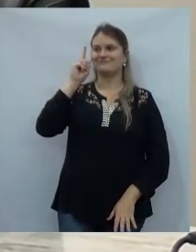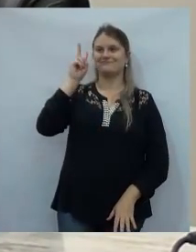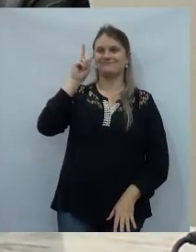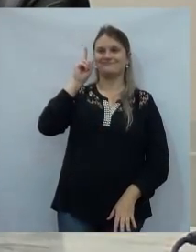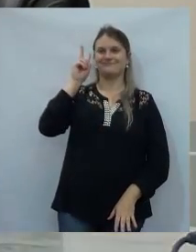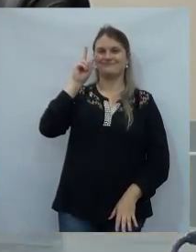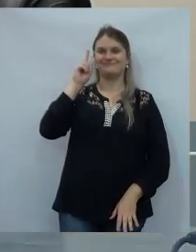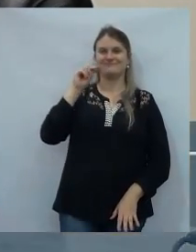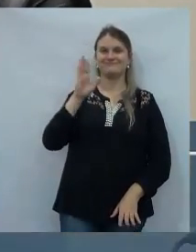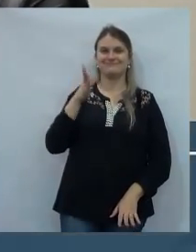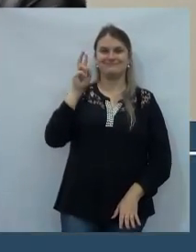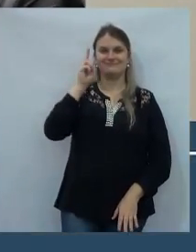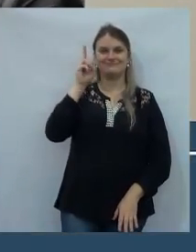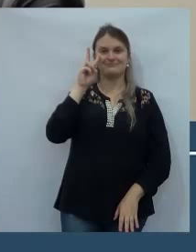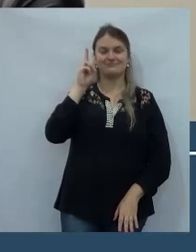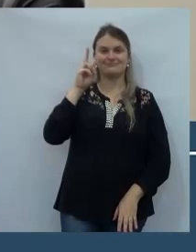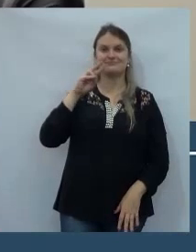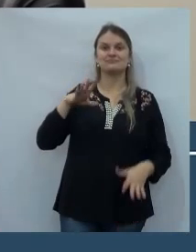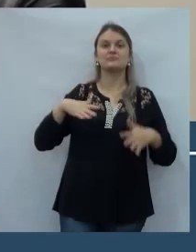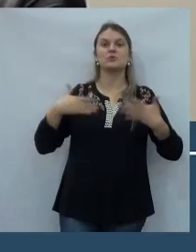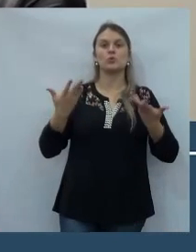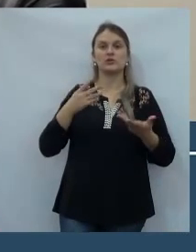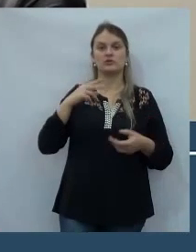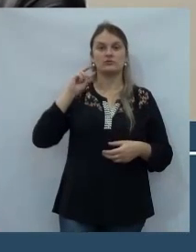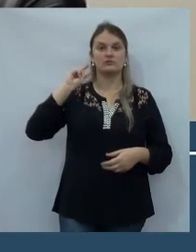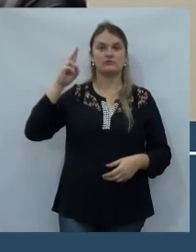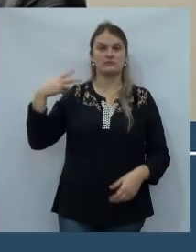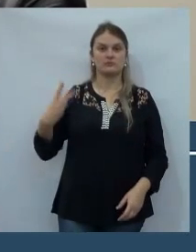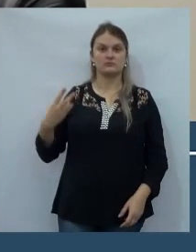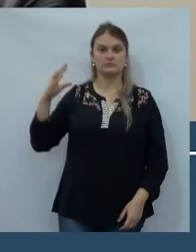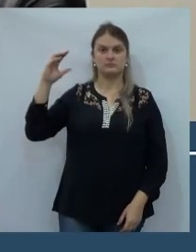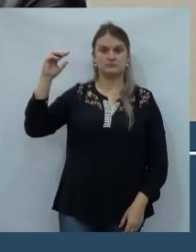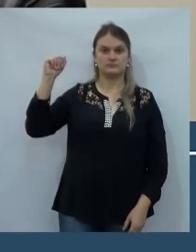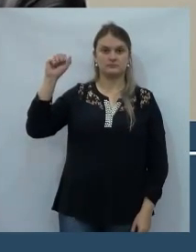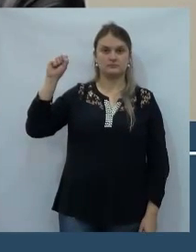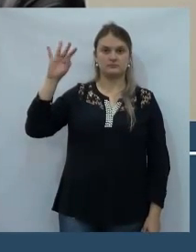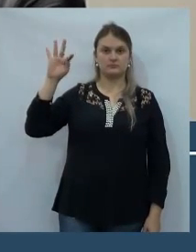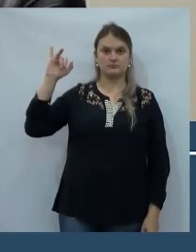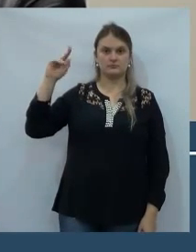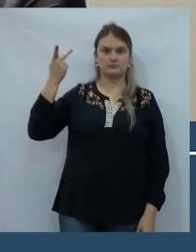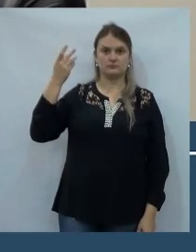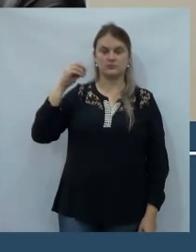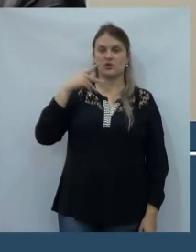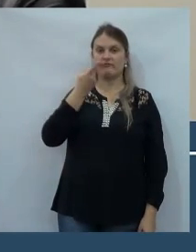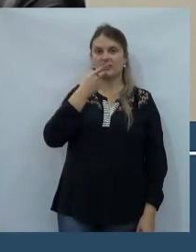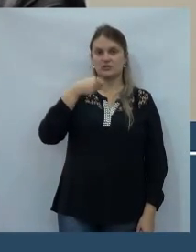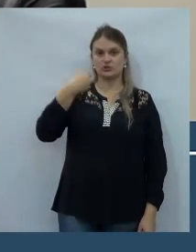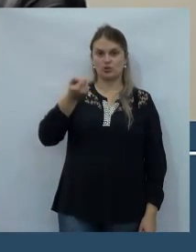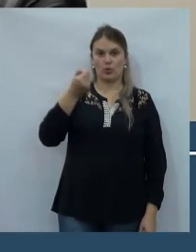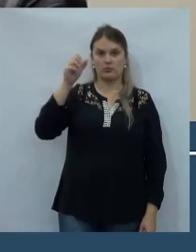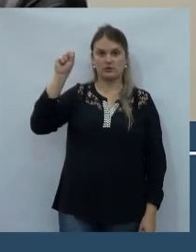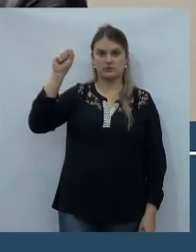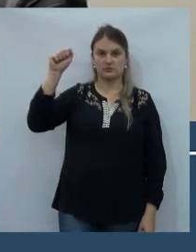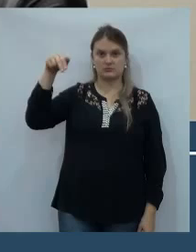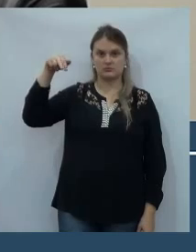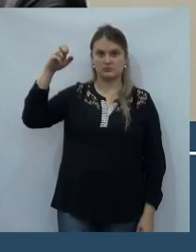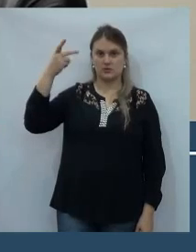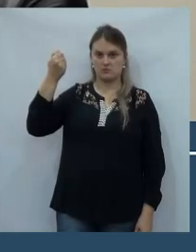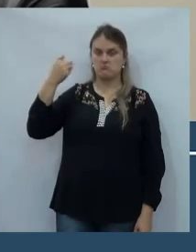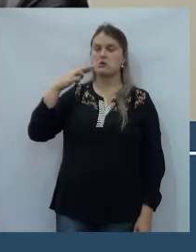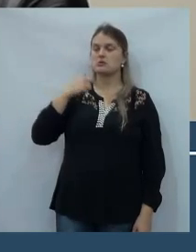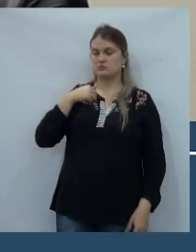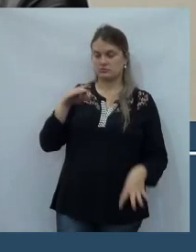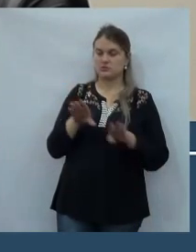deixa eu, eu tenho de falar. Quando, vereador Castilho, quando o senhor fala a respeito da Sanepar, concordo com o senhor,